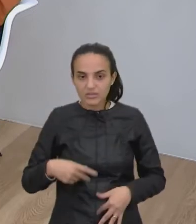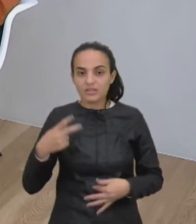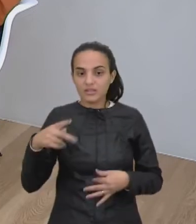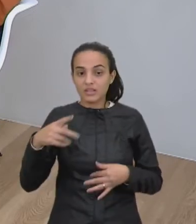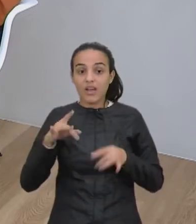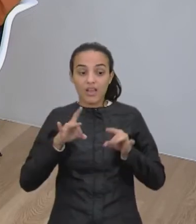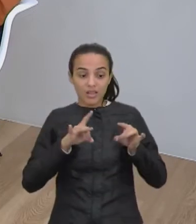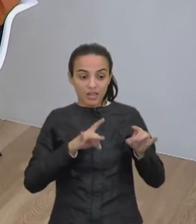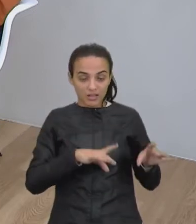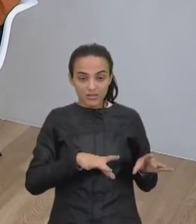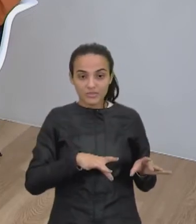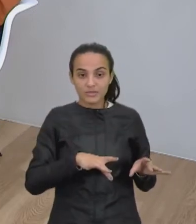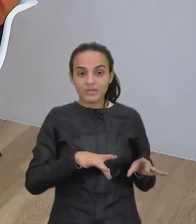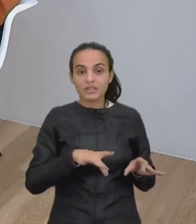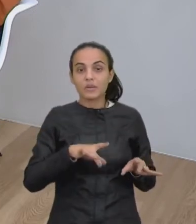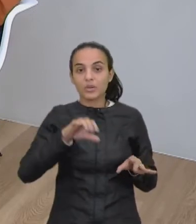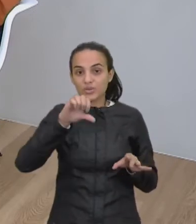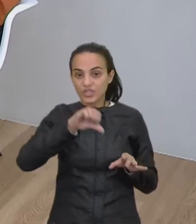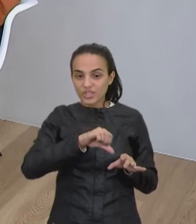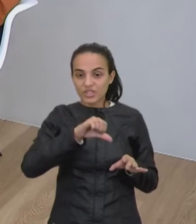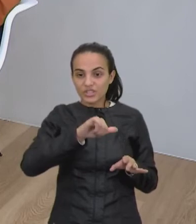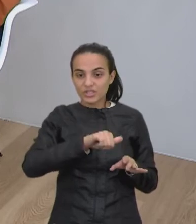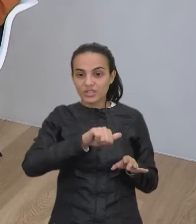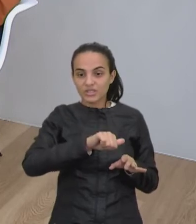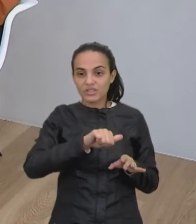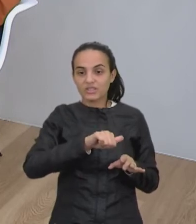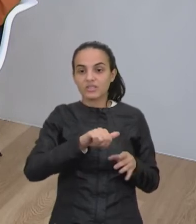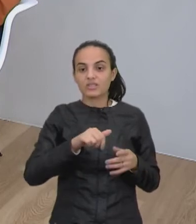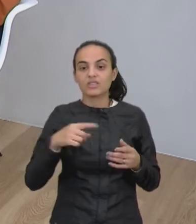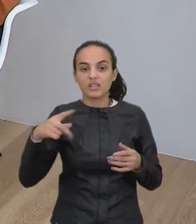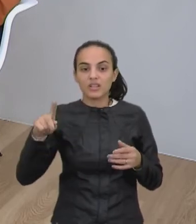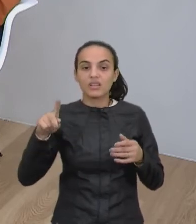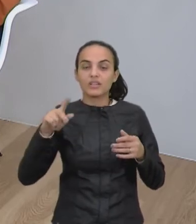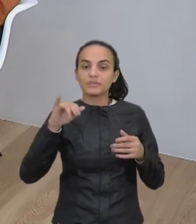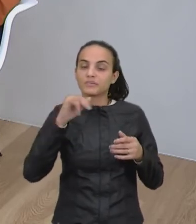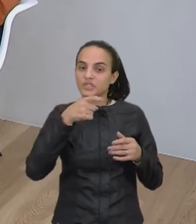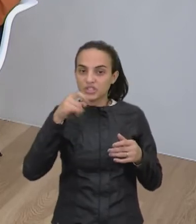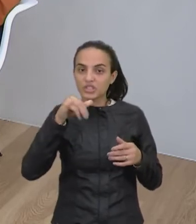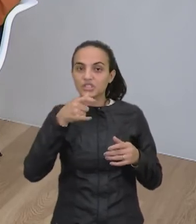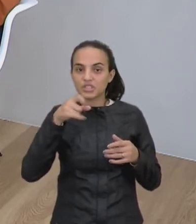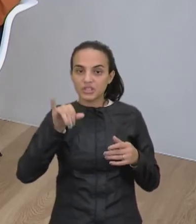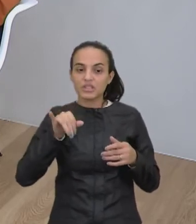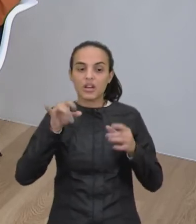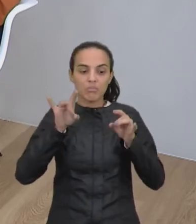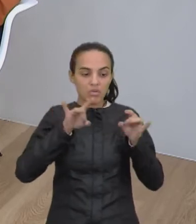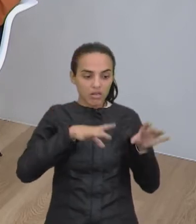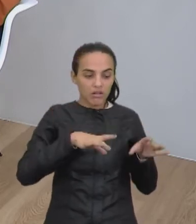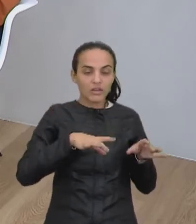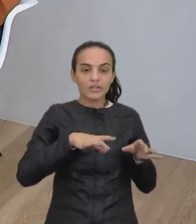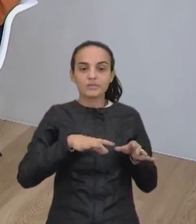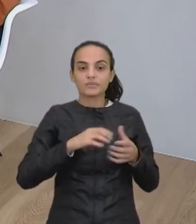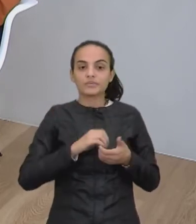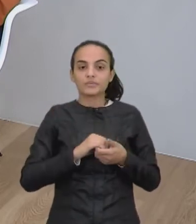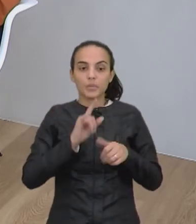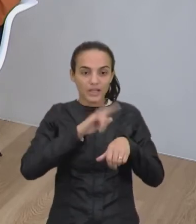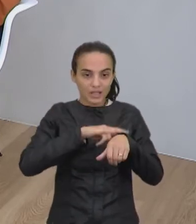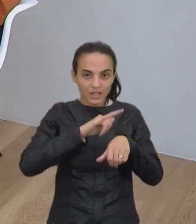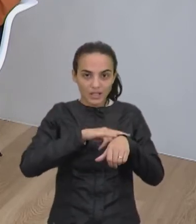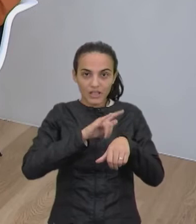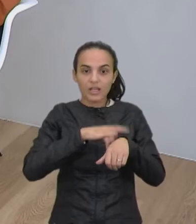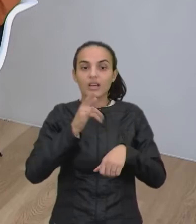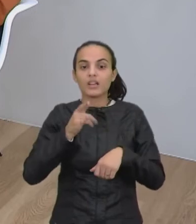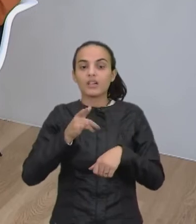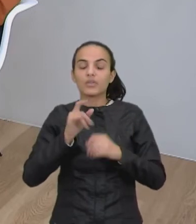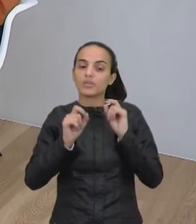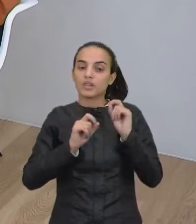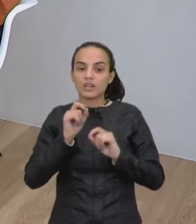eliminando, né, pela nossa urina, né, a gente acaba eliminando, então, uma parte aí desses anticoncepcionais,